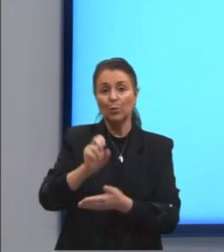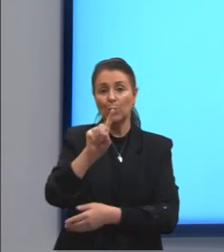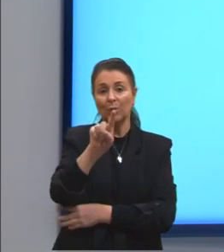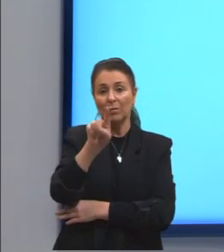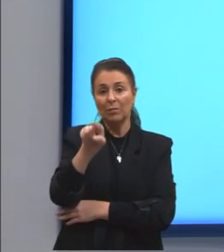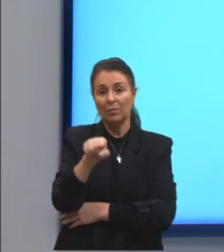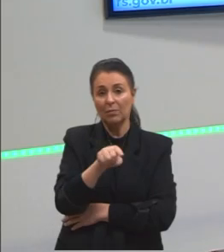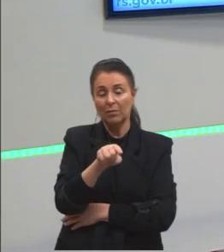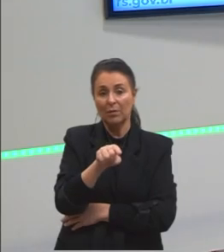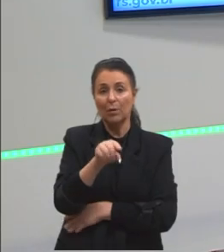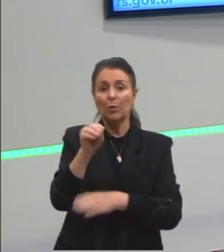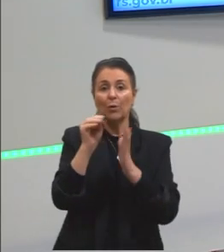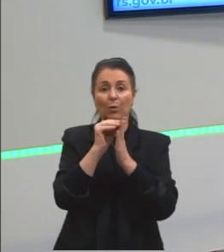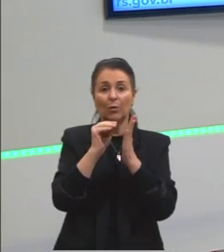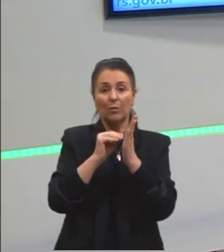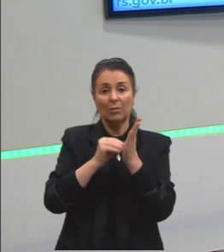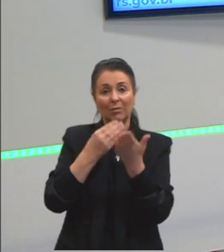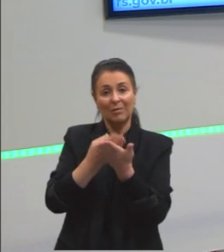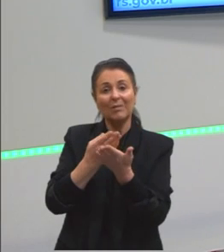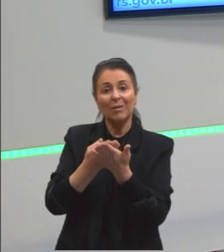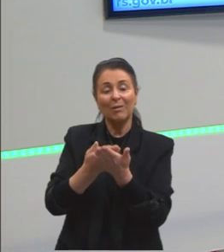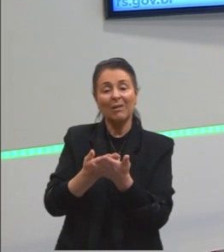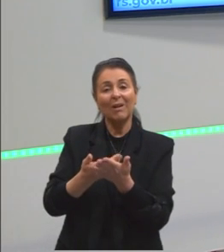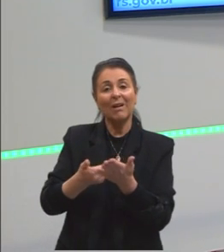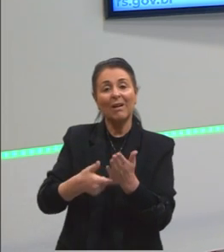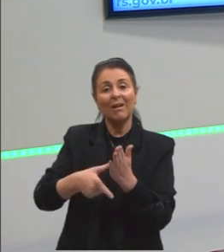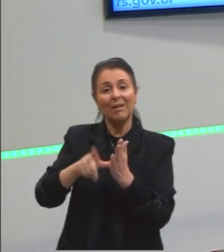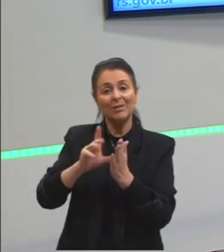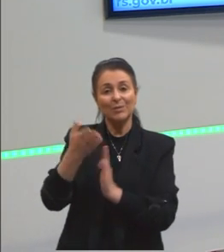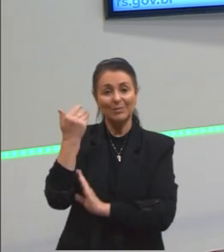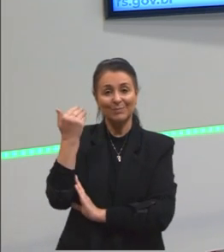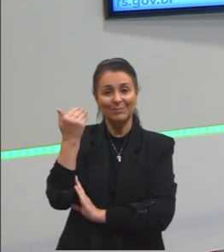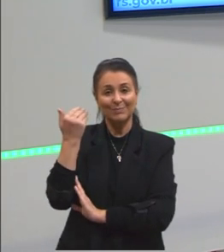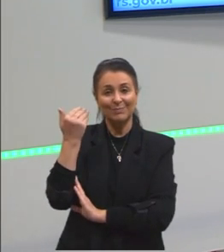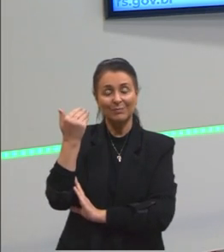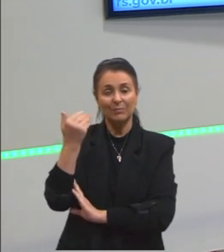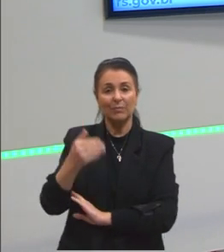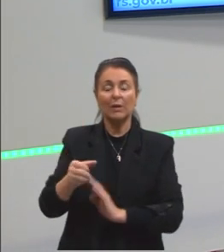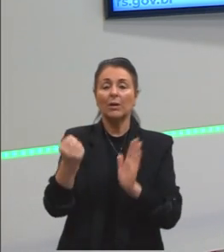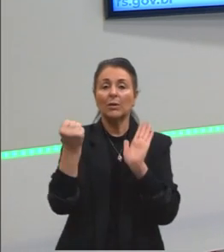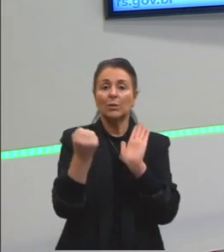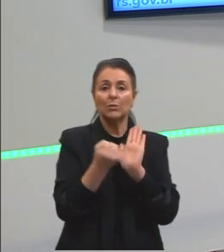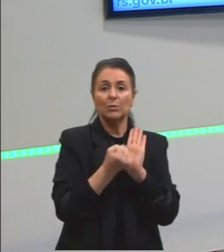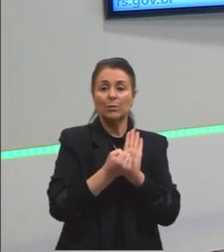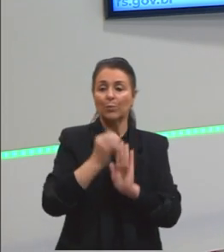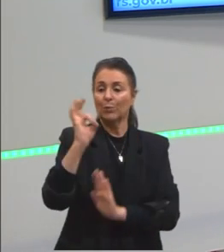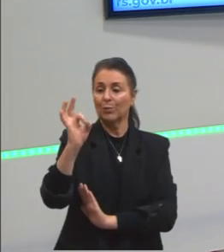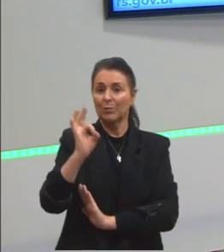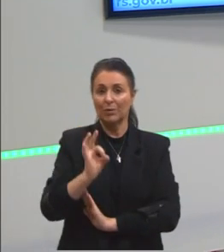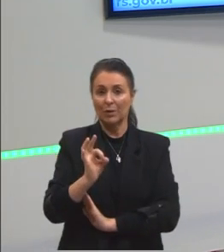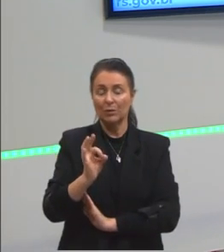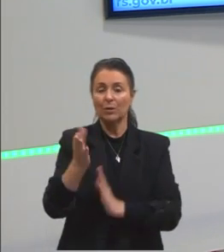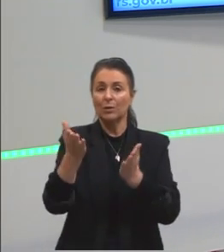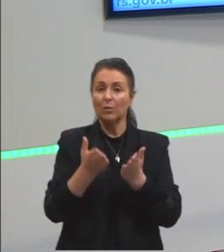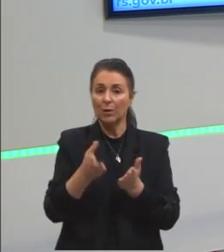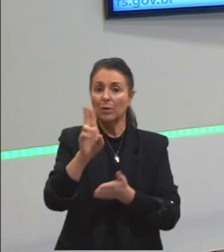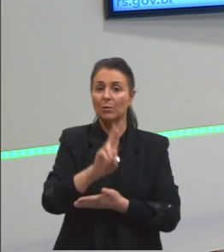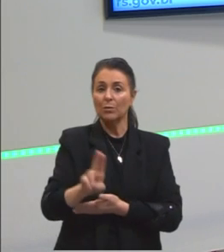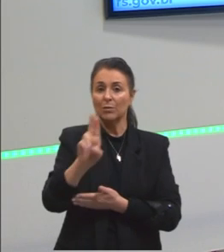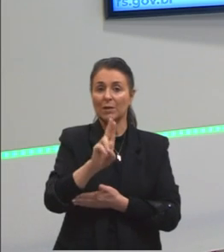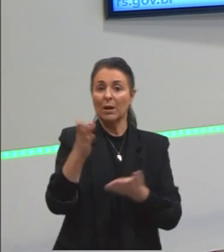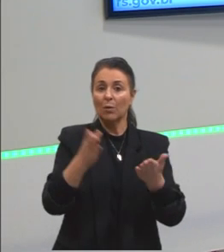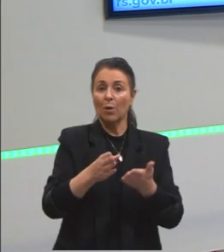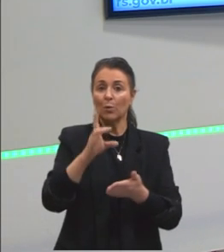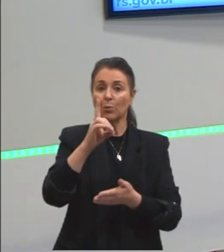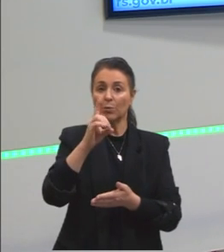que foi o conteúdo da nossa aula anterior. Nós tínhamos o símbolo porcentagem, eu quero escrever utilizando um número